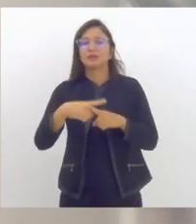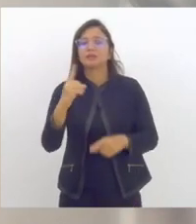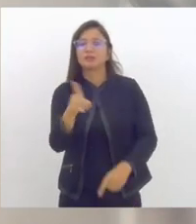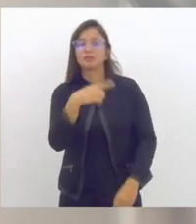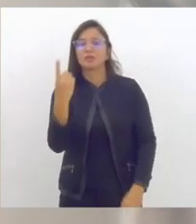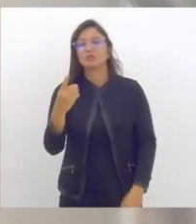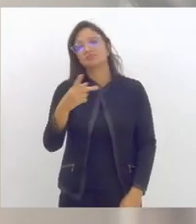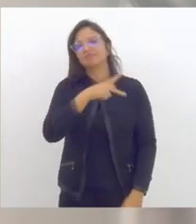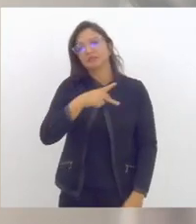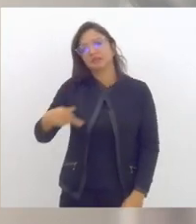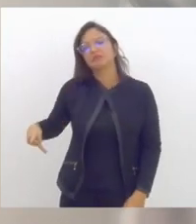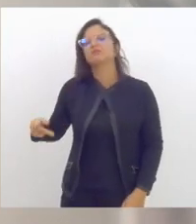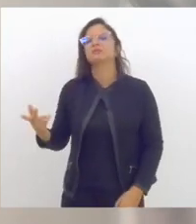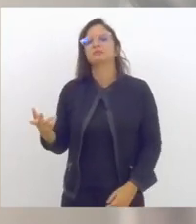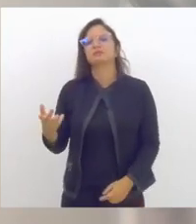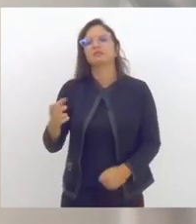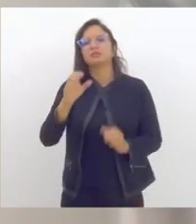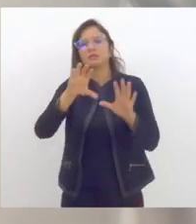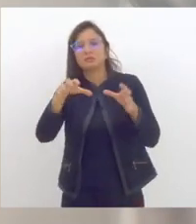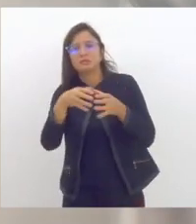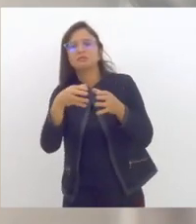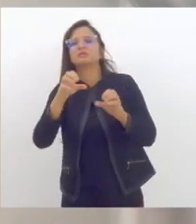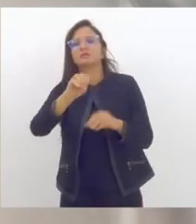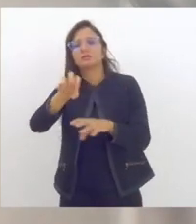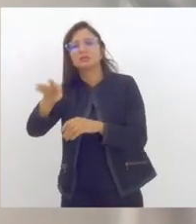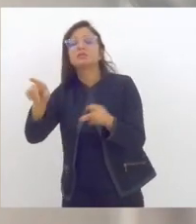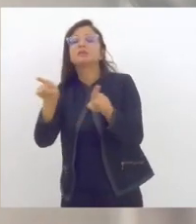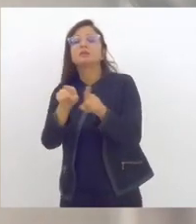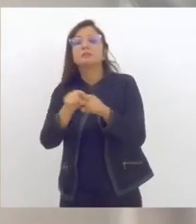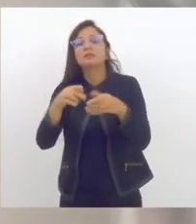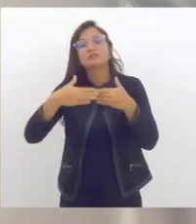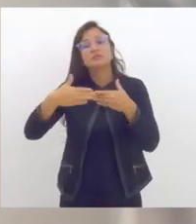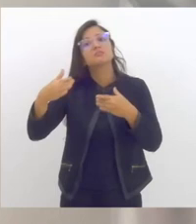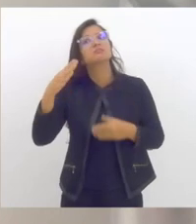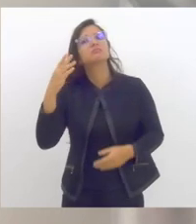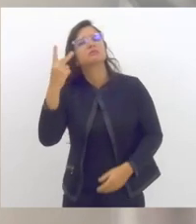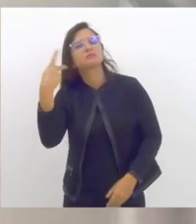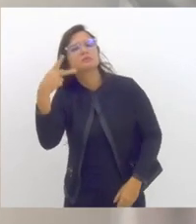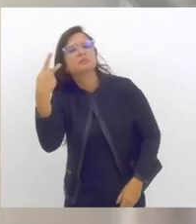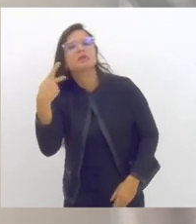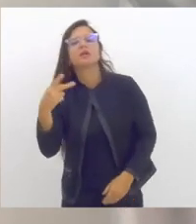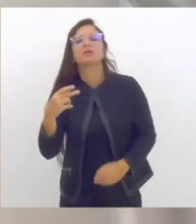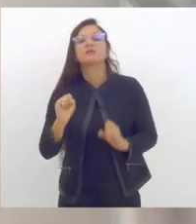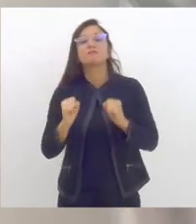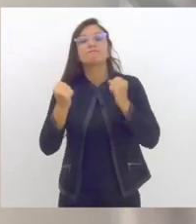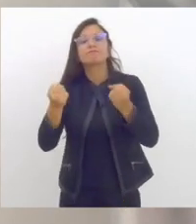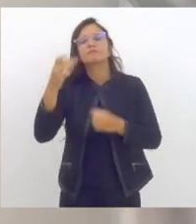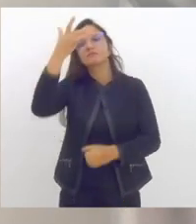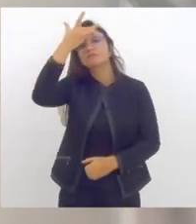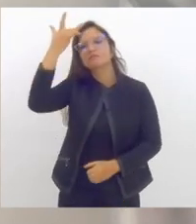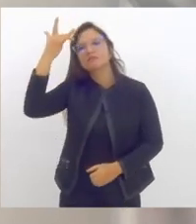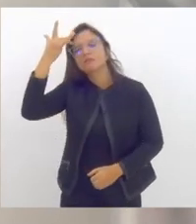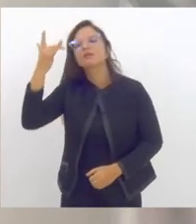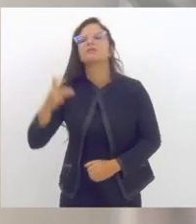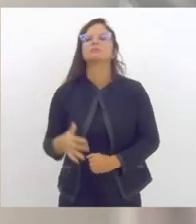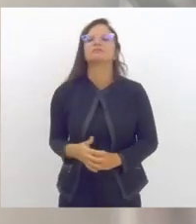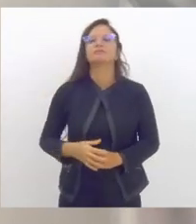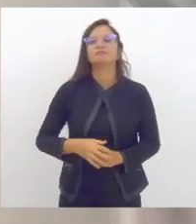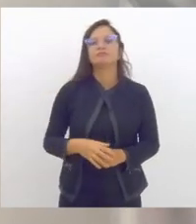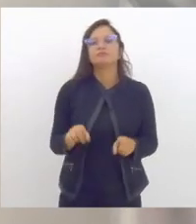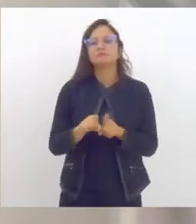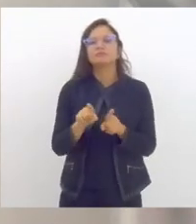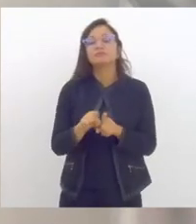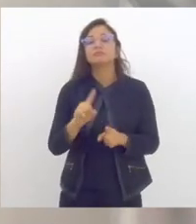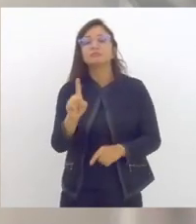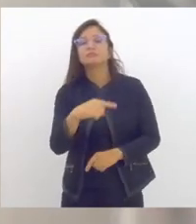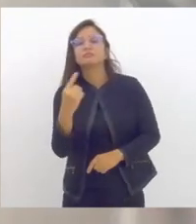Educação, preside também a Frente Parlamentar em Defesa da Saúde Mental e da Luta Antimanicomial, e temos visto